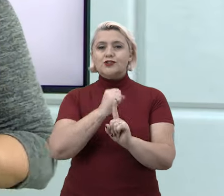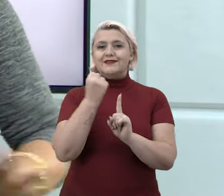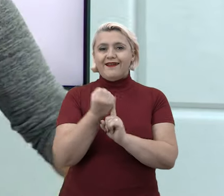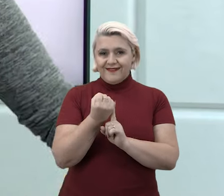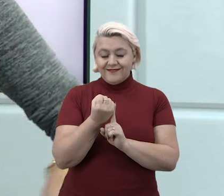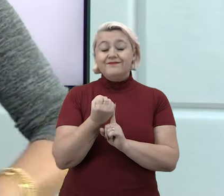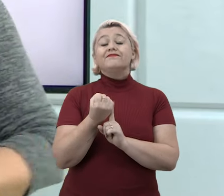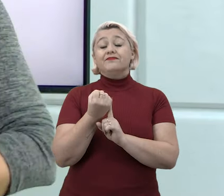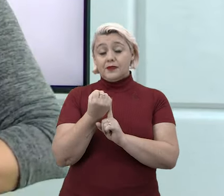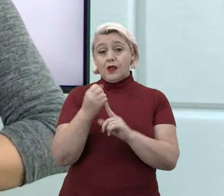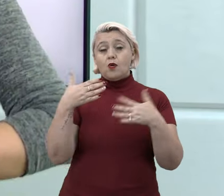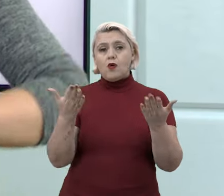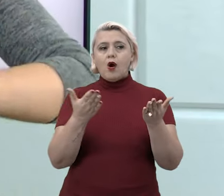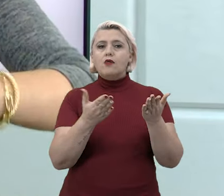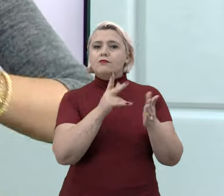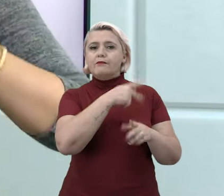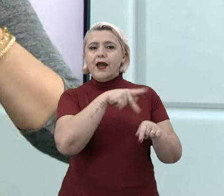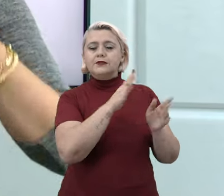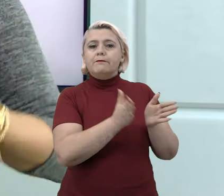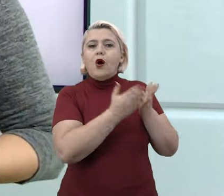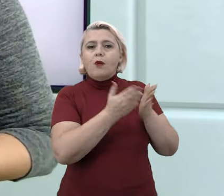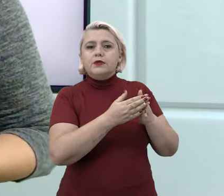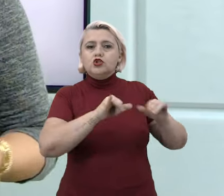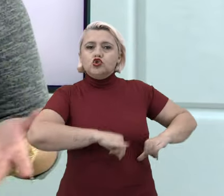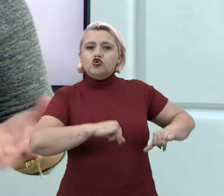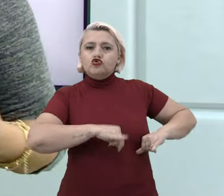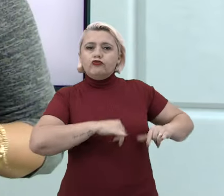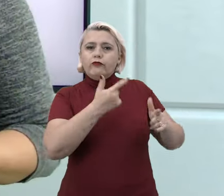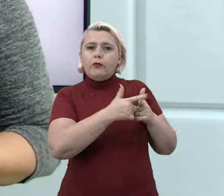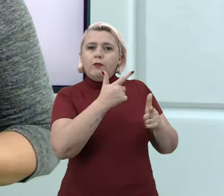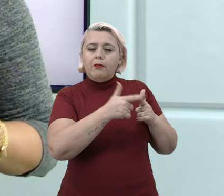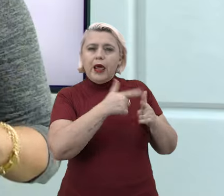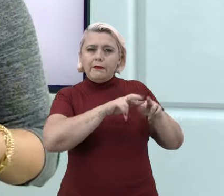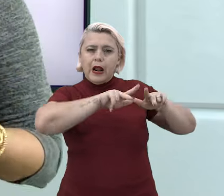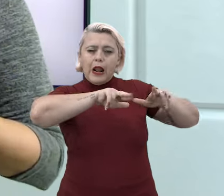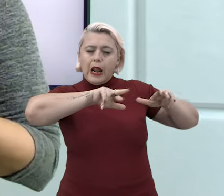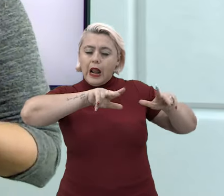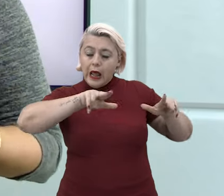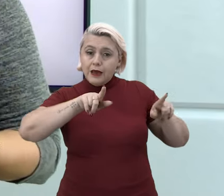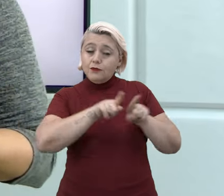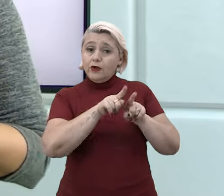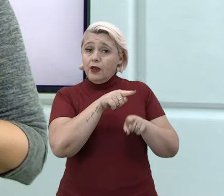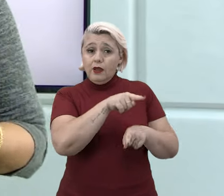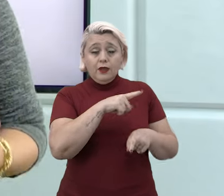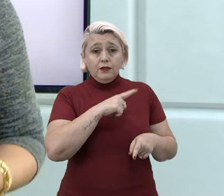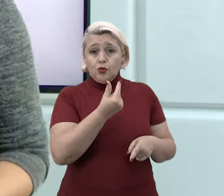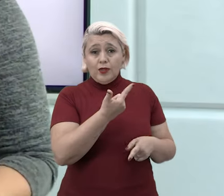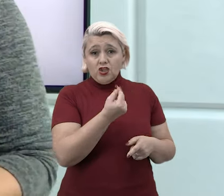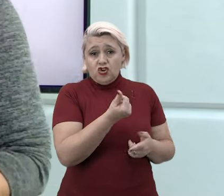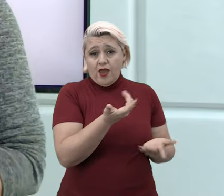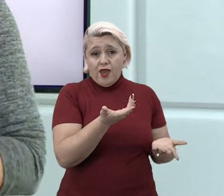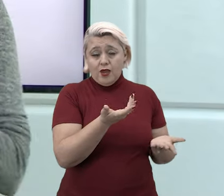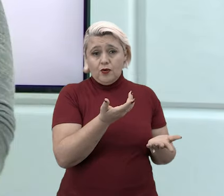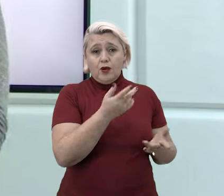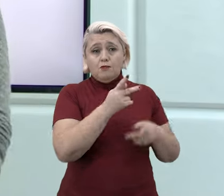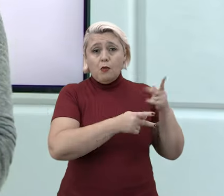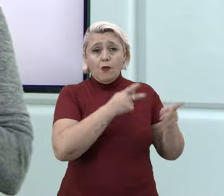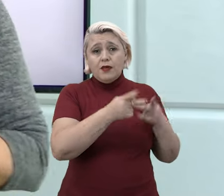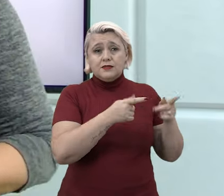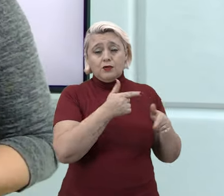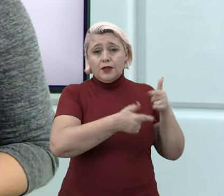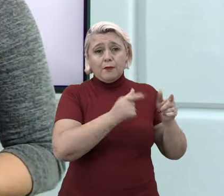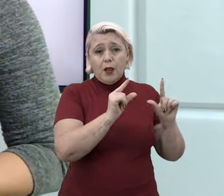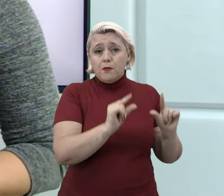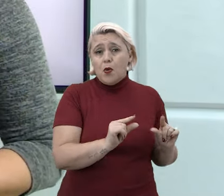Claro que o país mais pobre, ele vai sofrer muito mais com todo tipo de problema, por quê? Tem menos recursos, tem menos pessoas para trabalhar, para